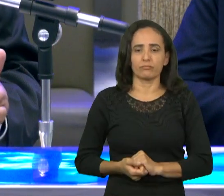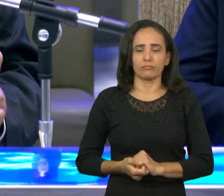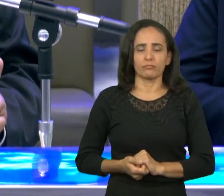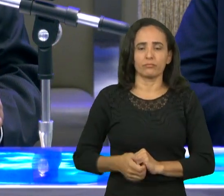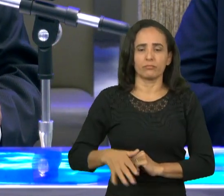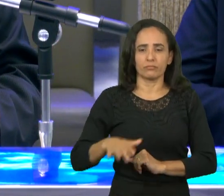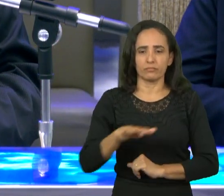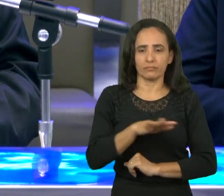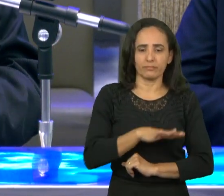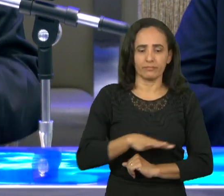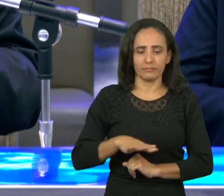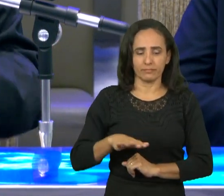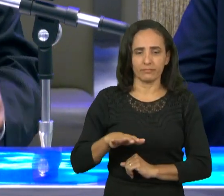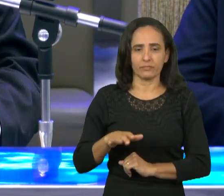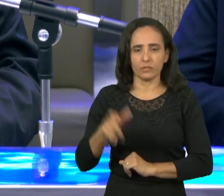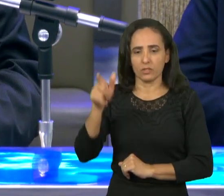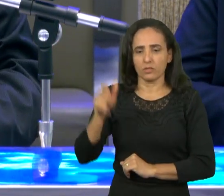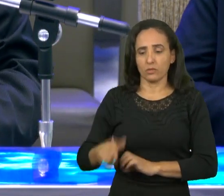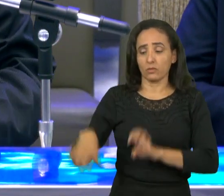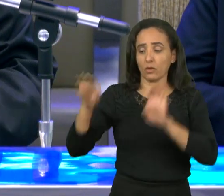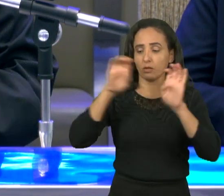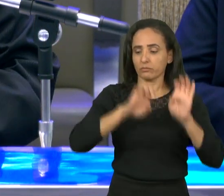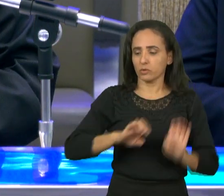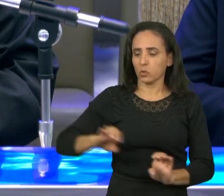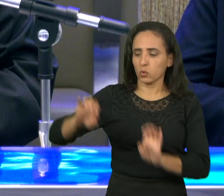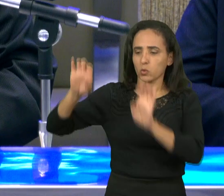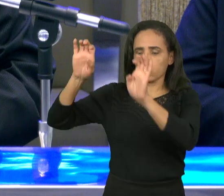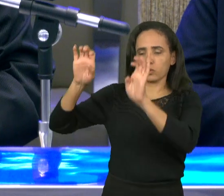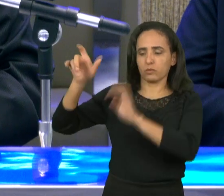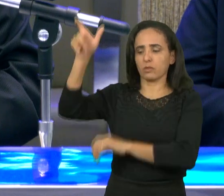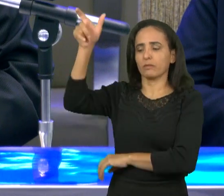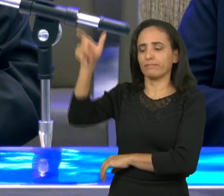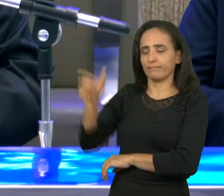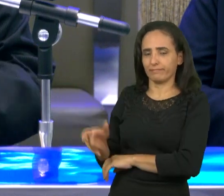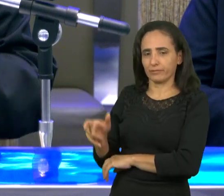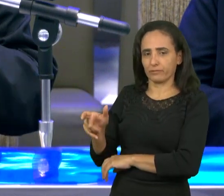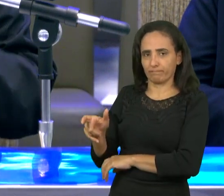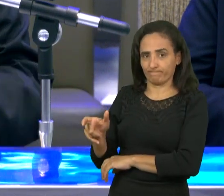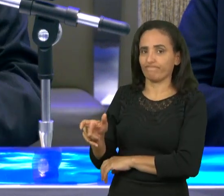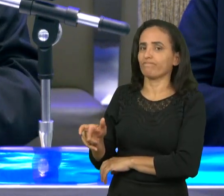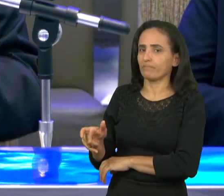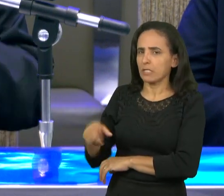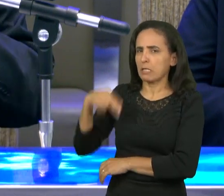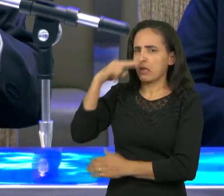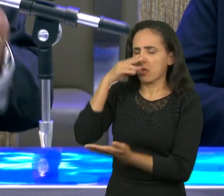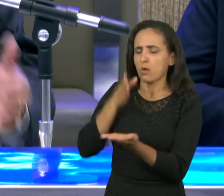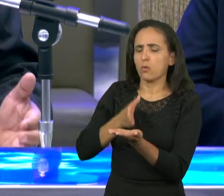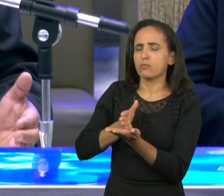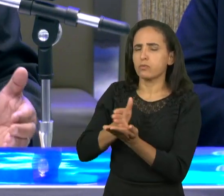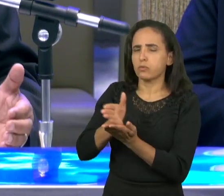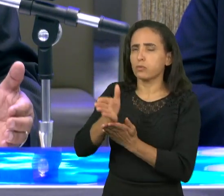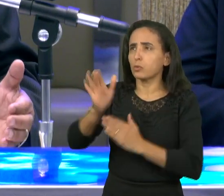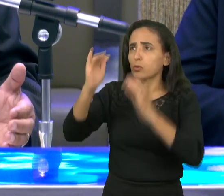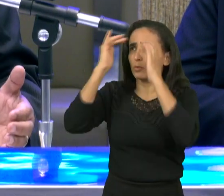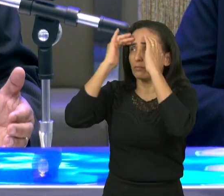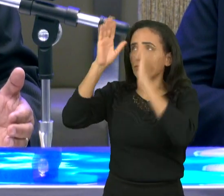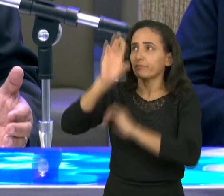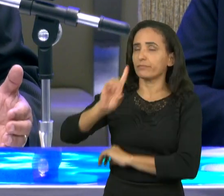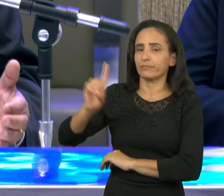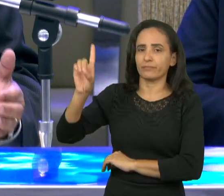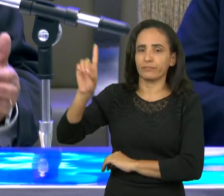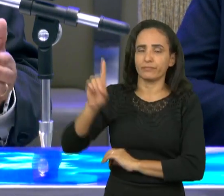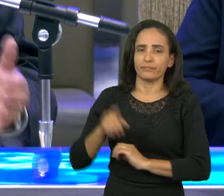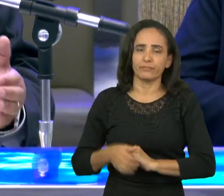da geração de Enoque, aquele homem que diz a Bíblia que andou com Deus. Amém, meus